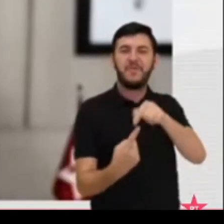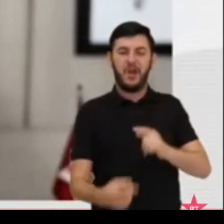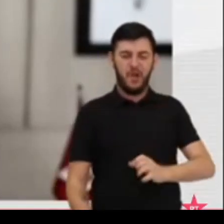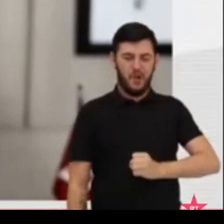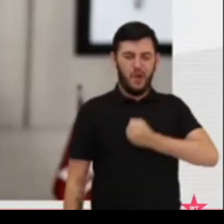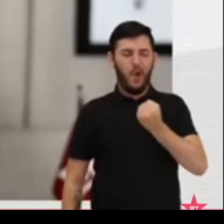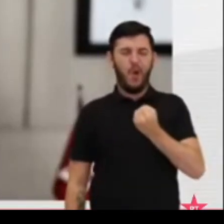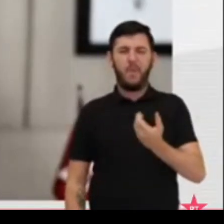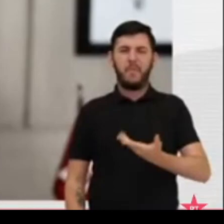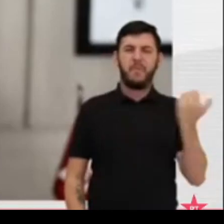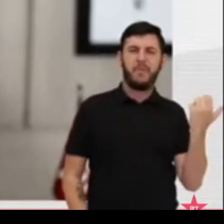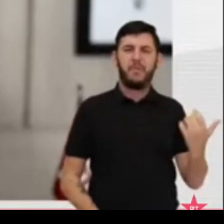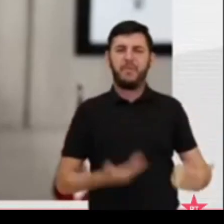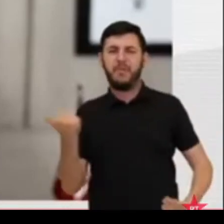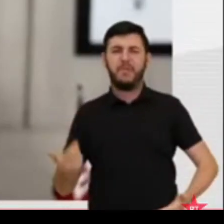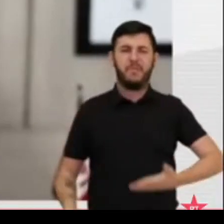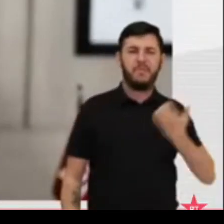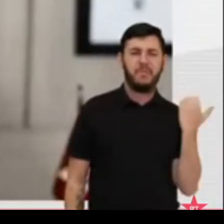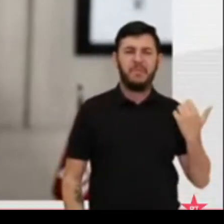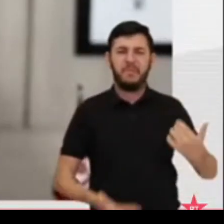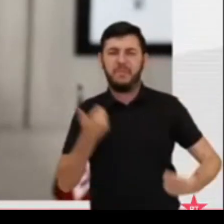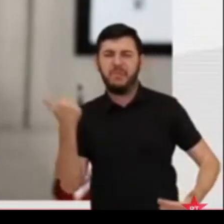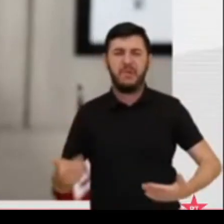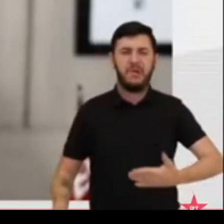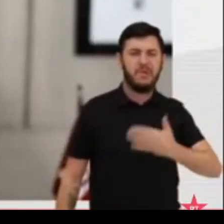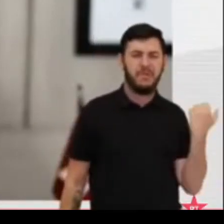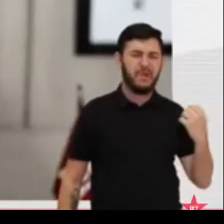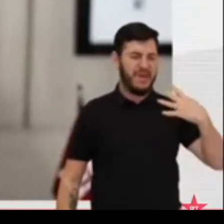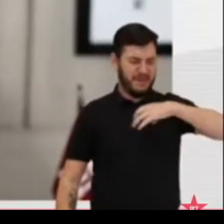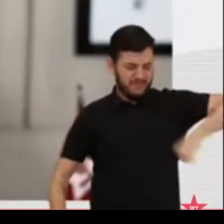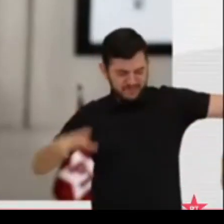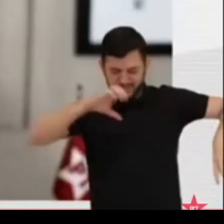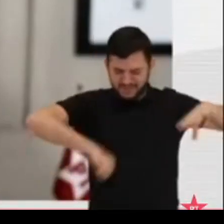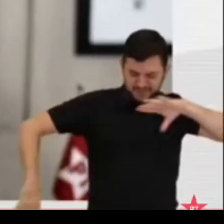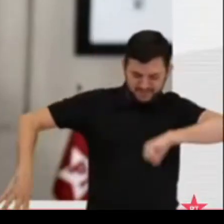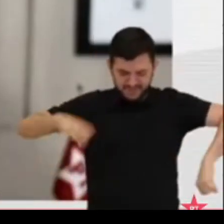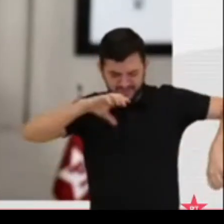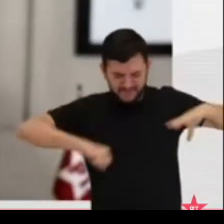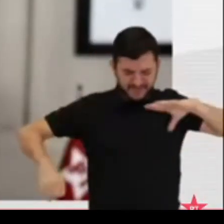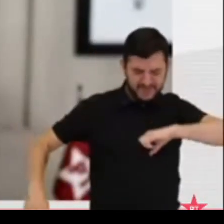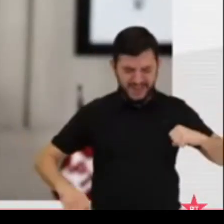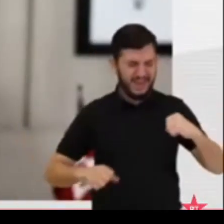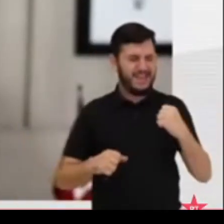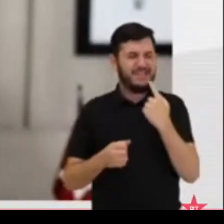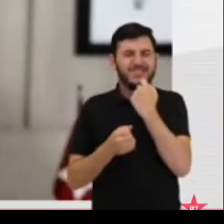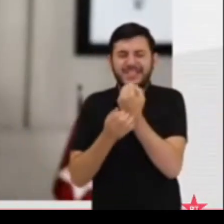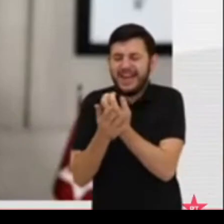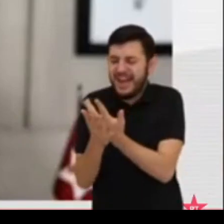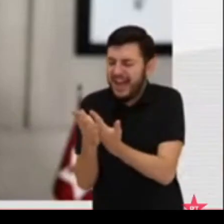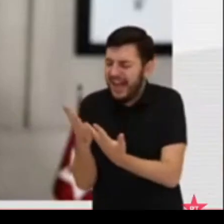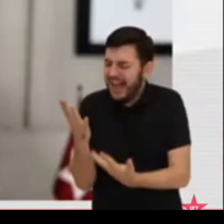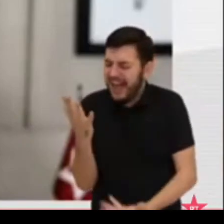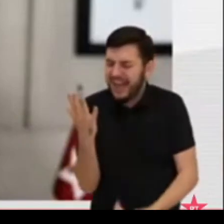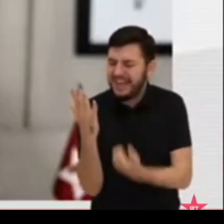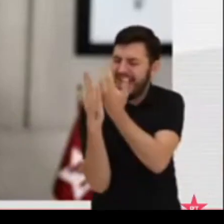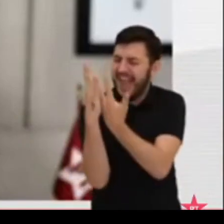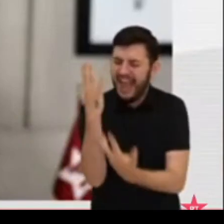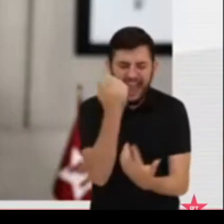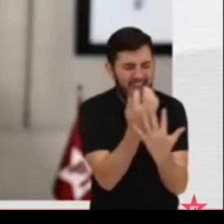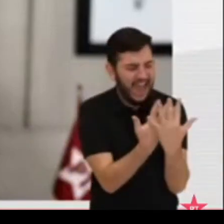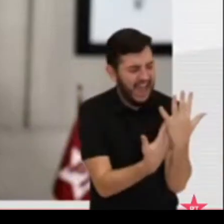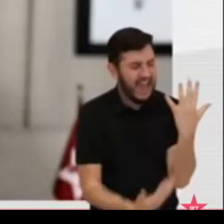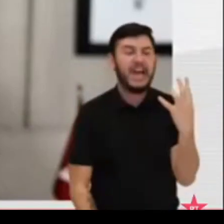Arrancar todo esse ódio com as próprias mãos, até sangrar dos dedos, se preciso for, para